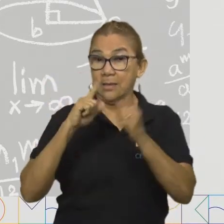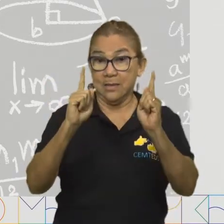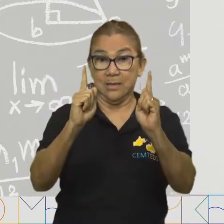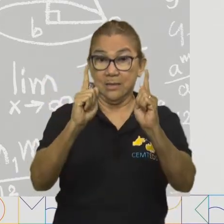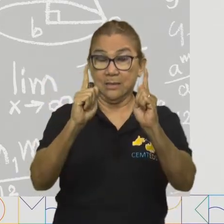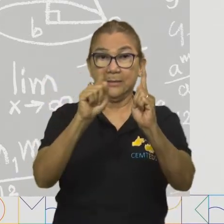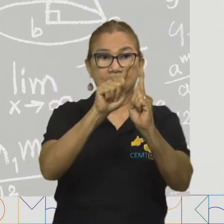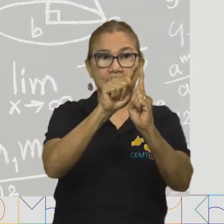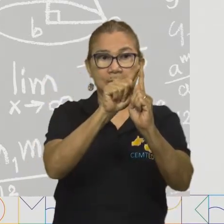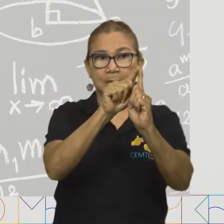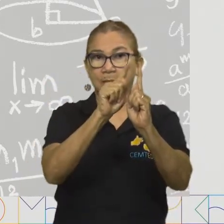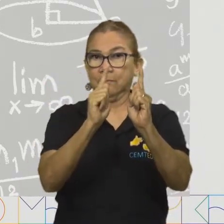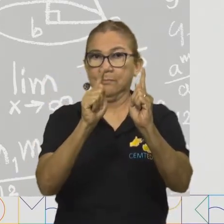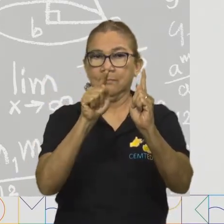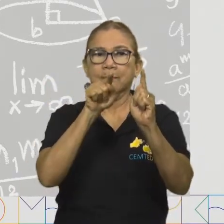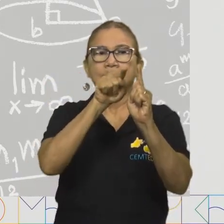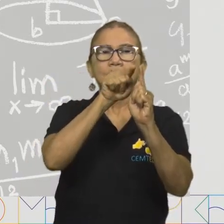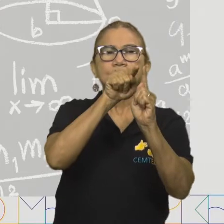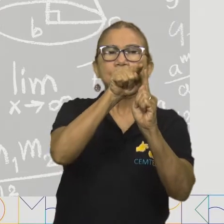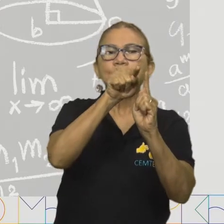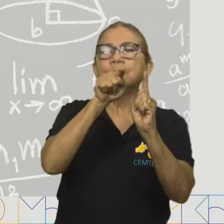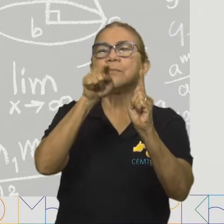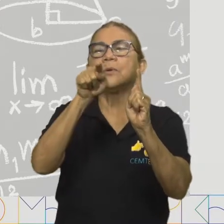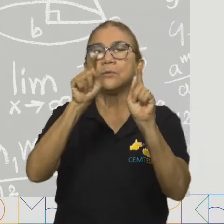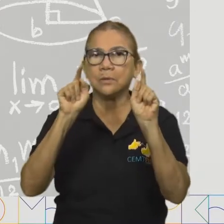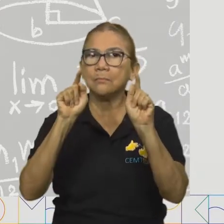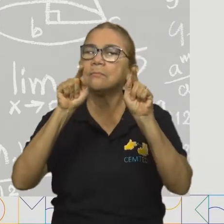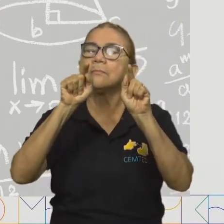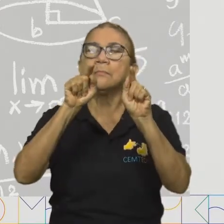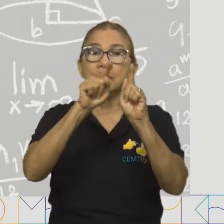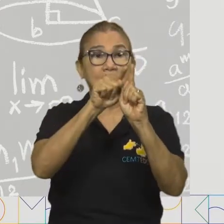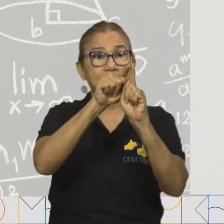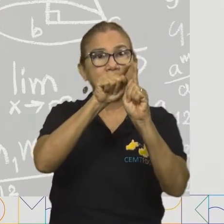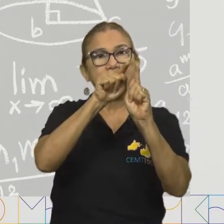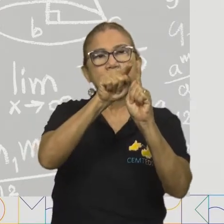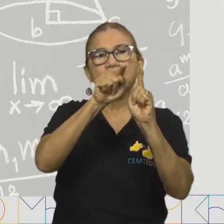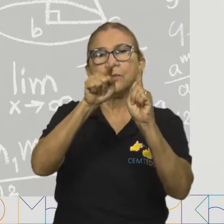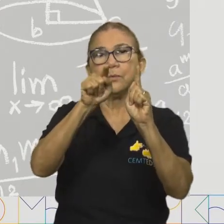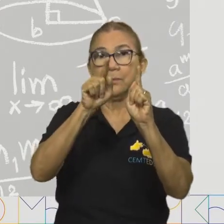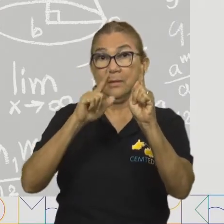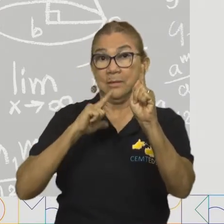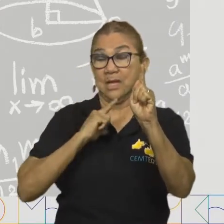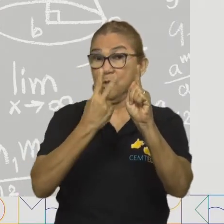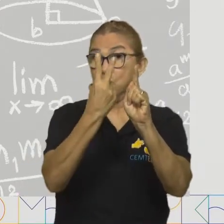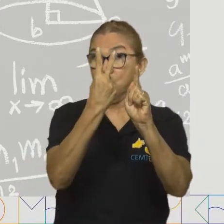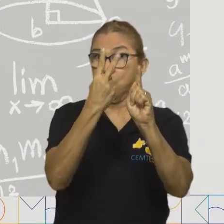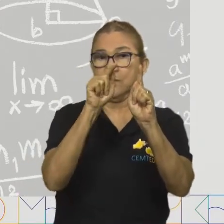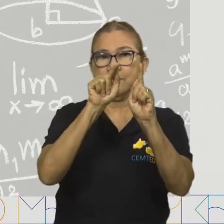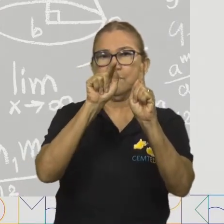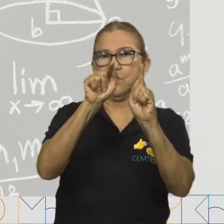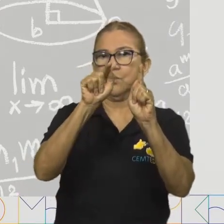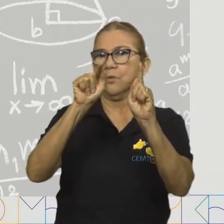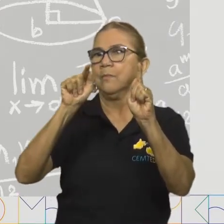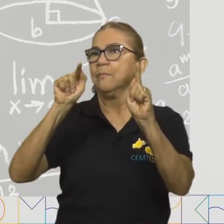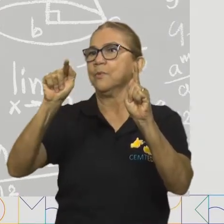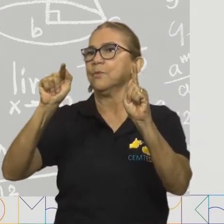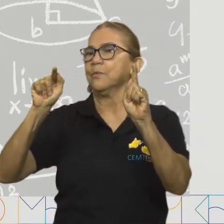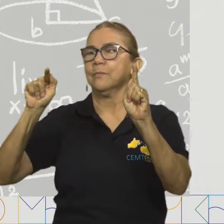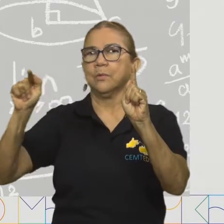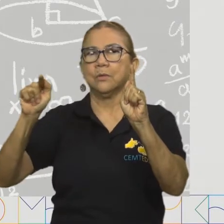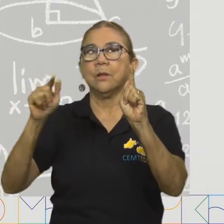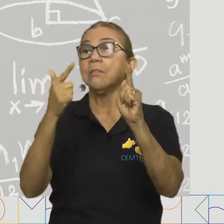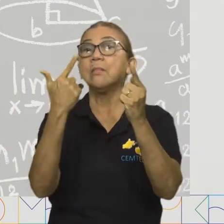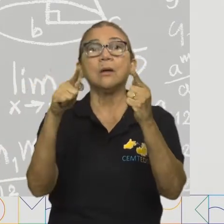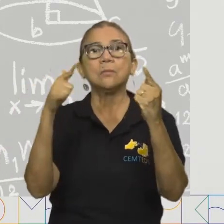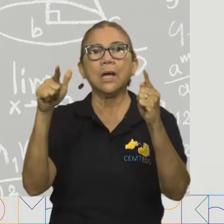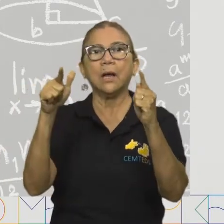em cima do nome dos pontos, indicando a direção em que ela segue para o infinito. Nesse caso aí, nós temos dois